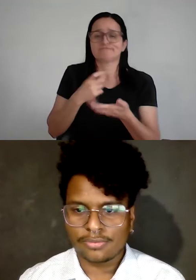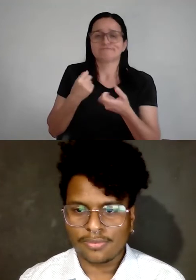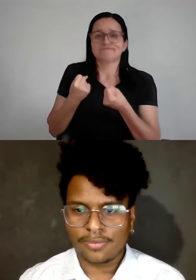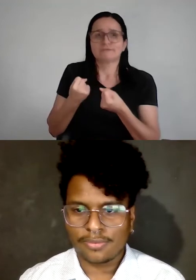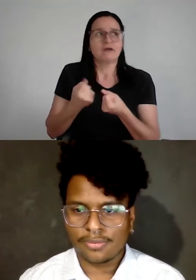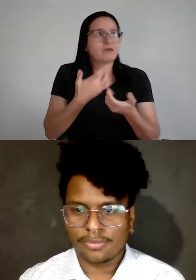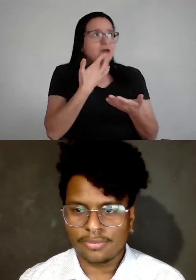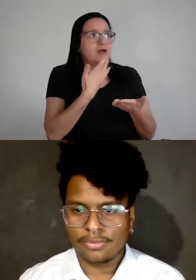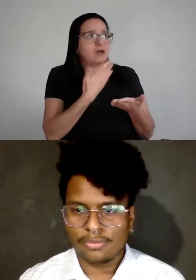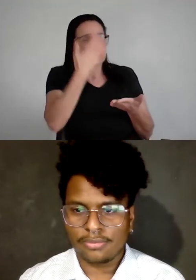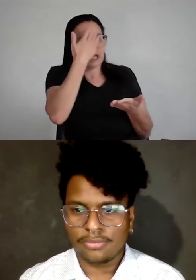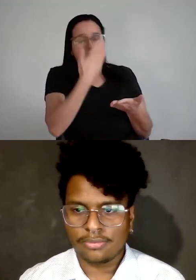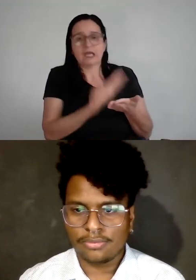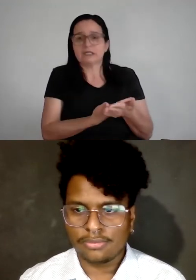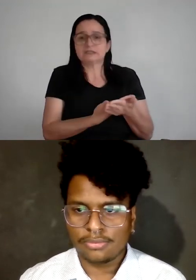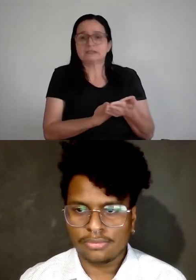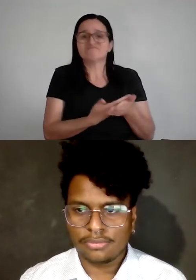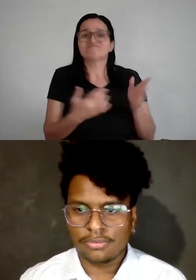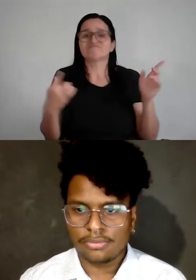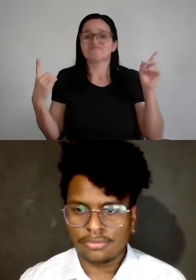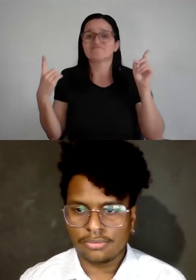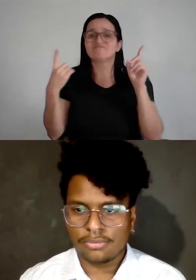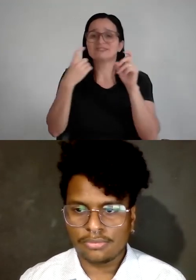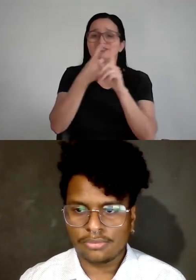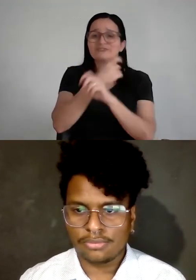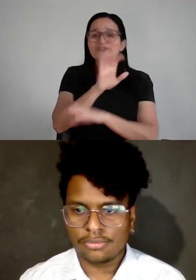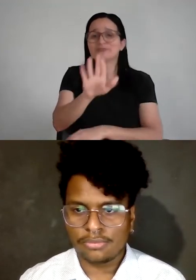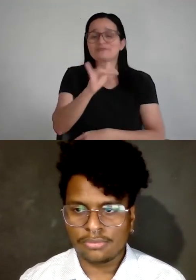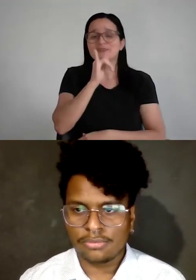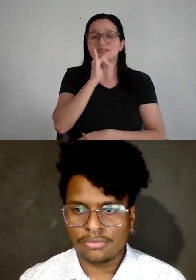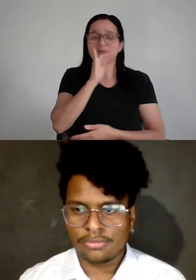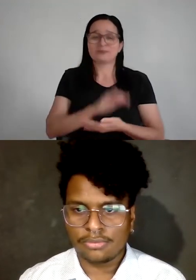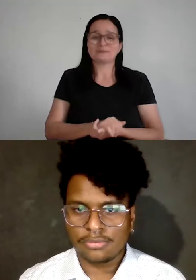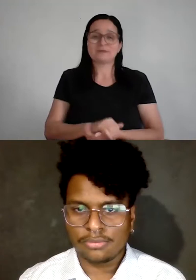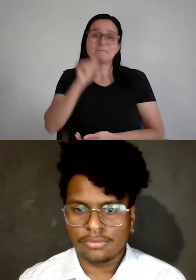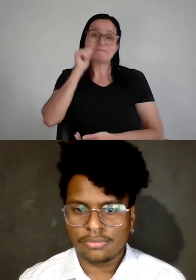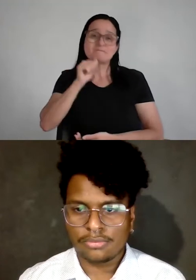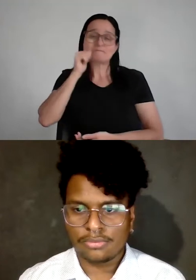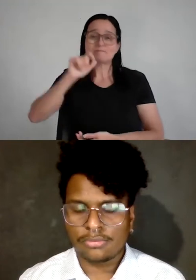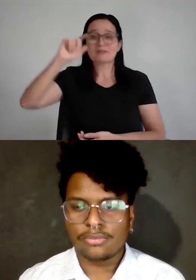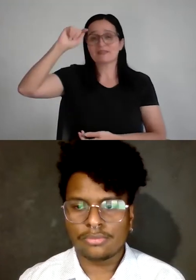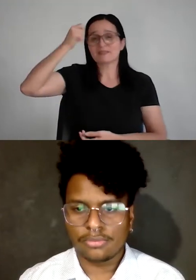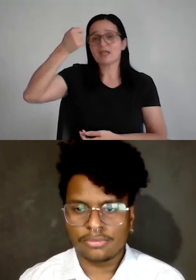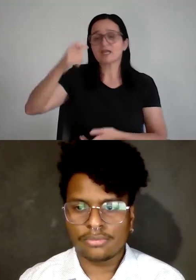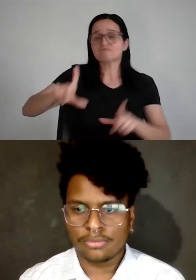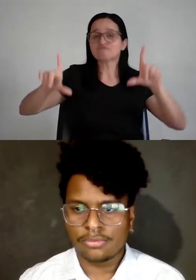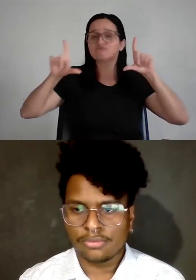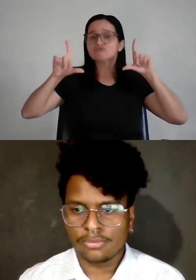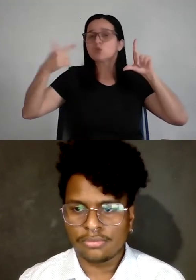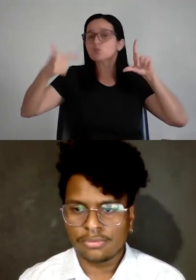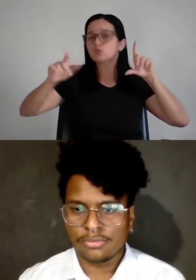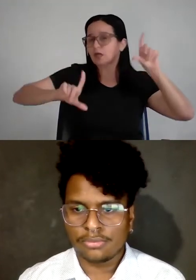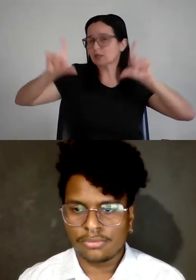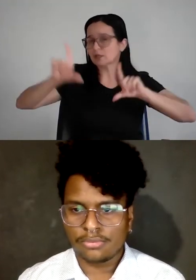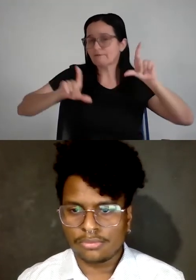em coisas, porque é muito difícil. Por exemplo, a menina negra não se vê na TV, não se vê na revista, se vê